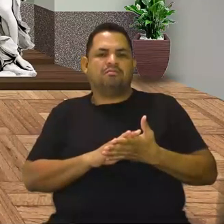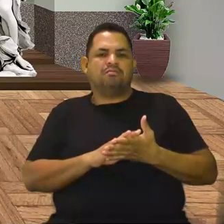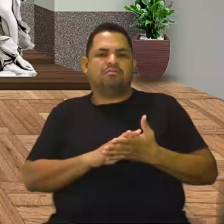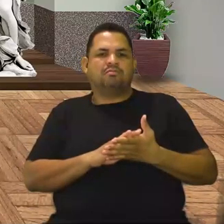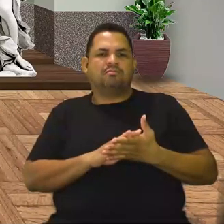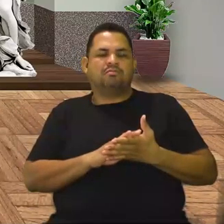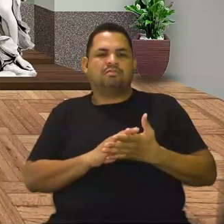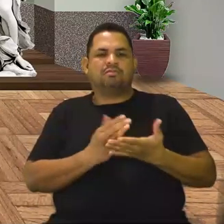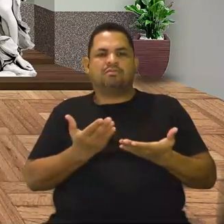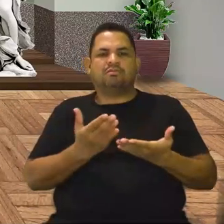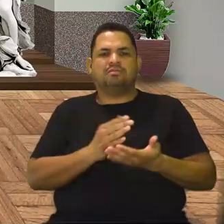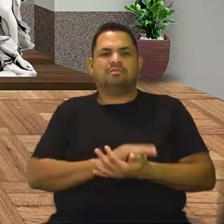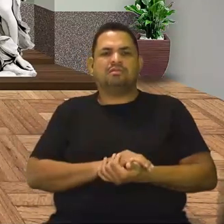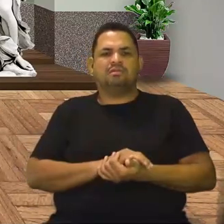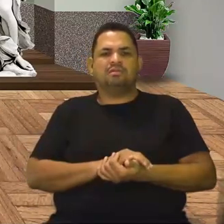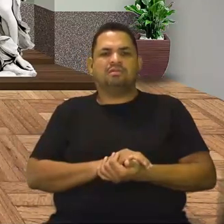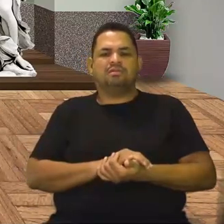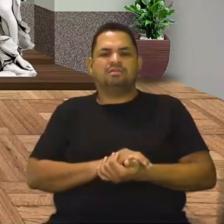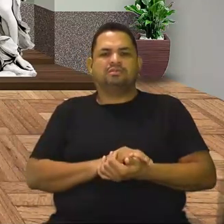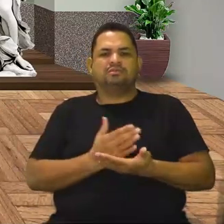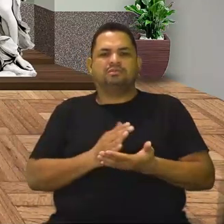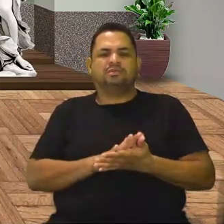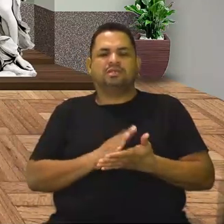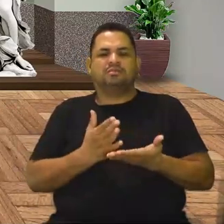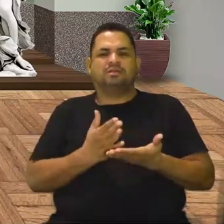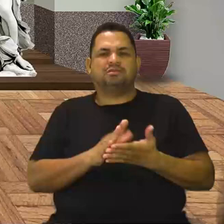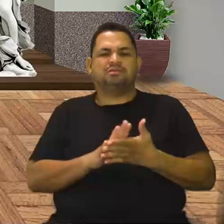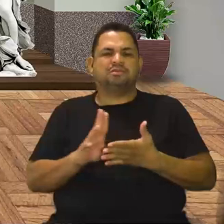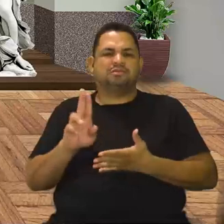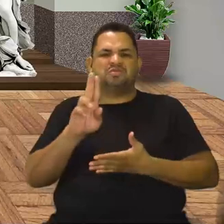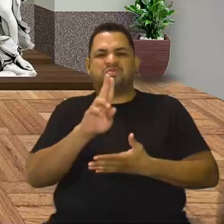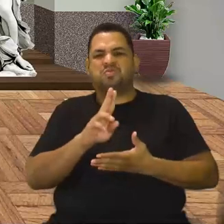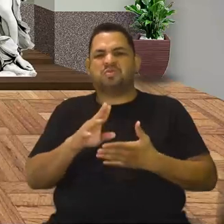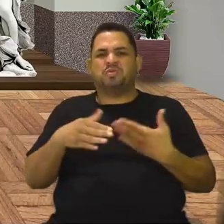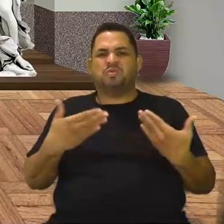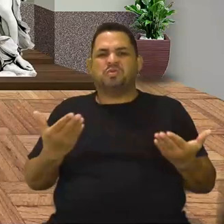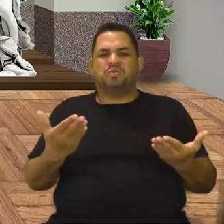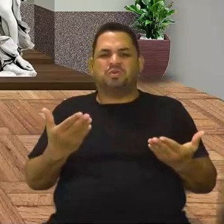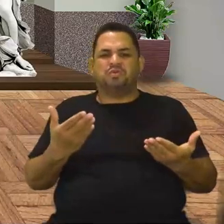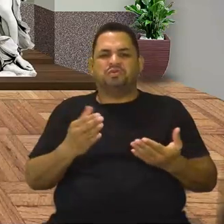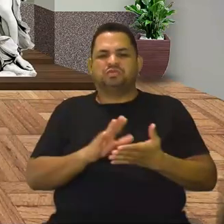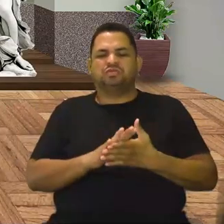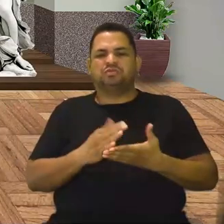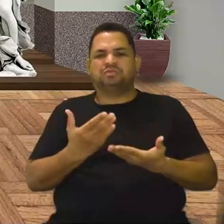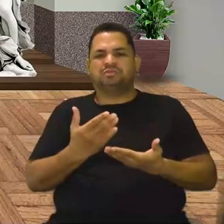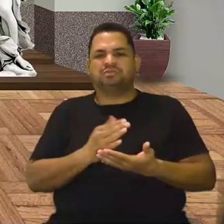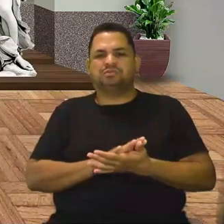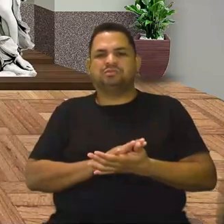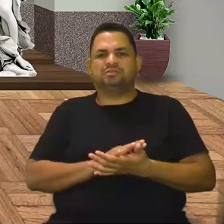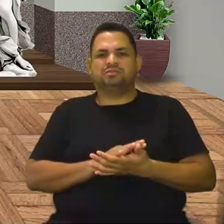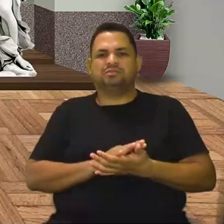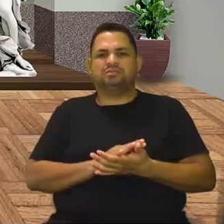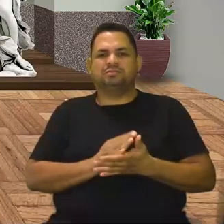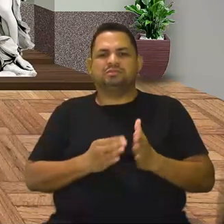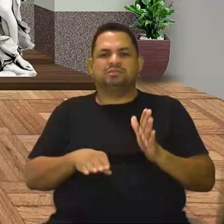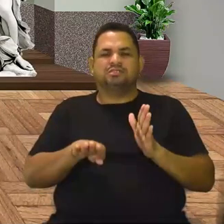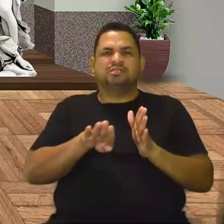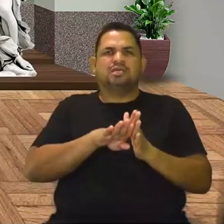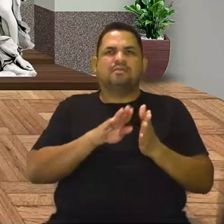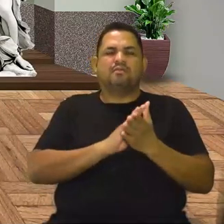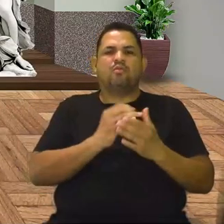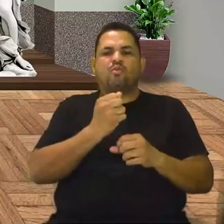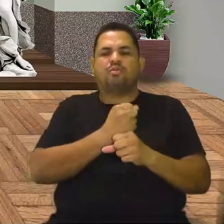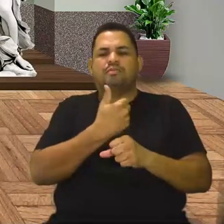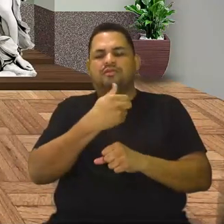Esse modo de vida norte-americano, consumo, consumo exacerbado de tudo, tudo, tudo, vai fazer com que chegue em 1929